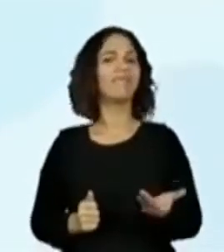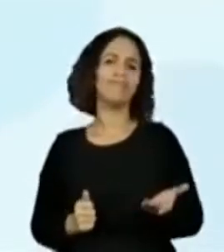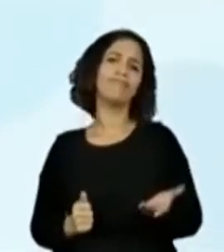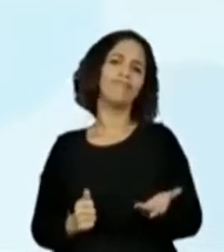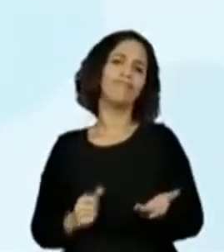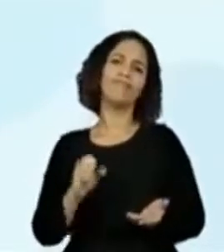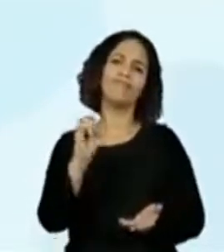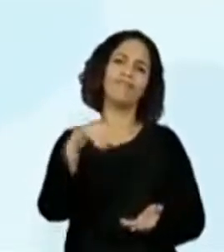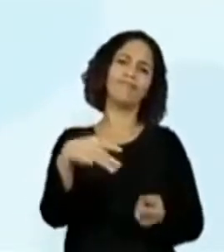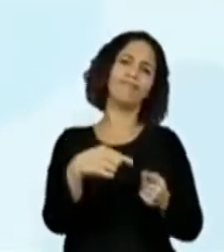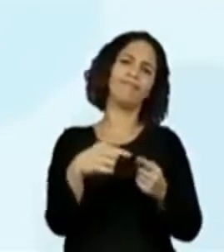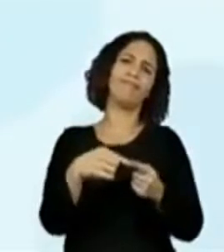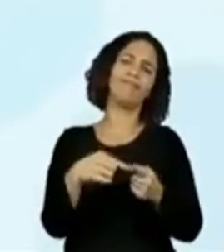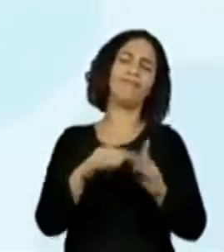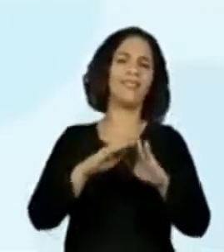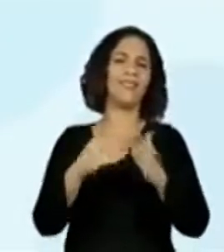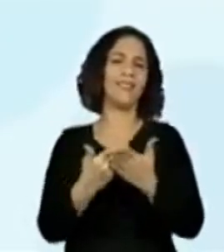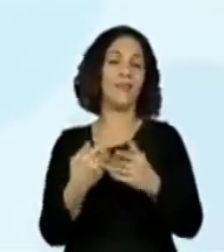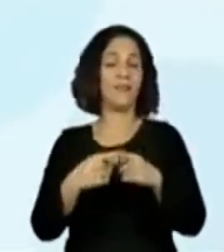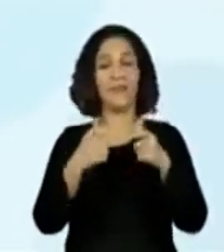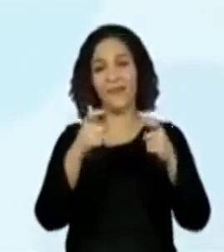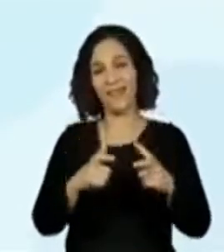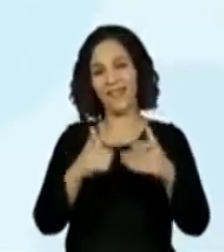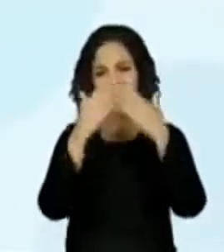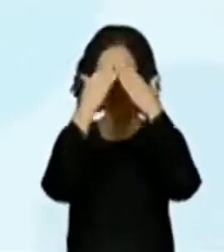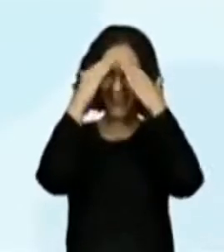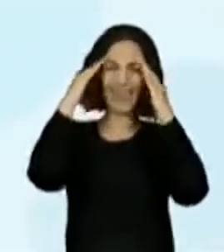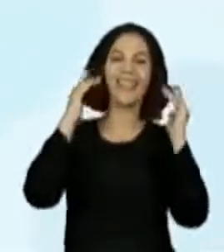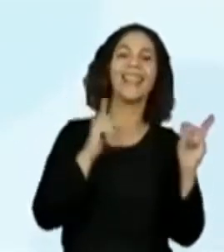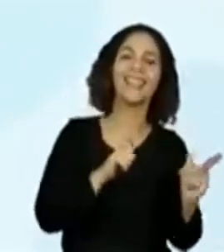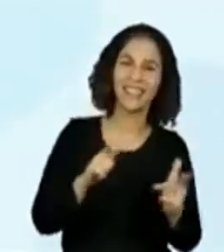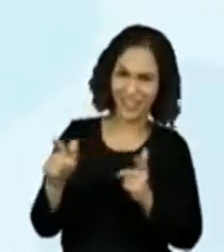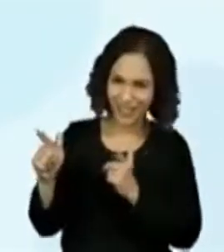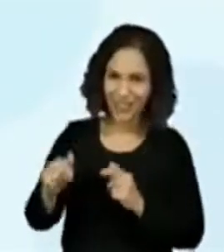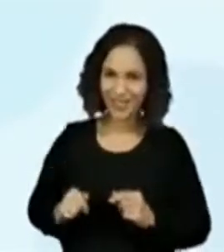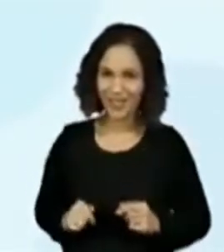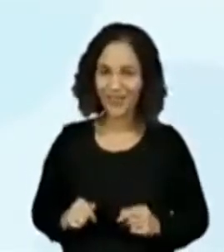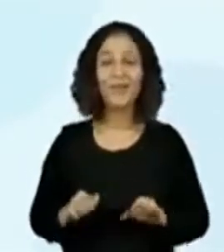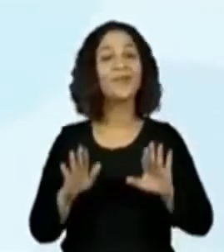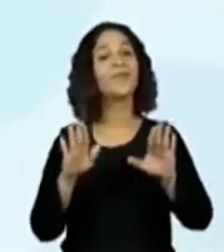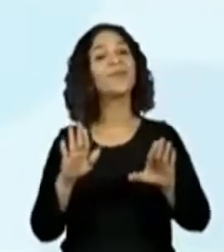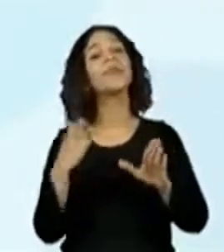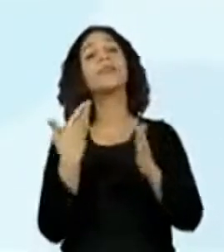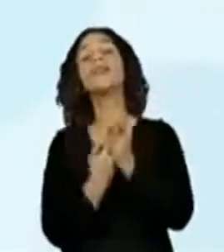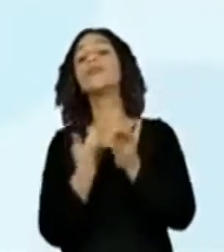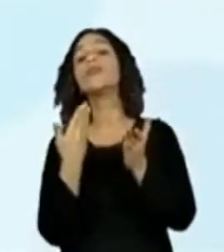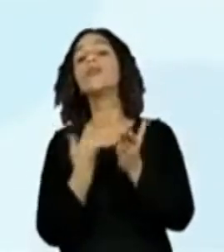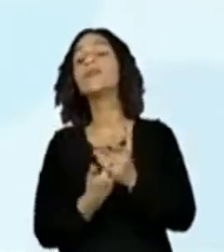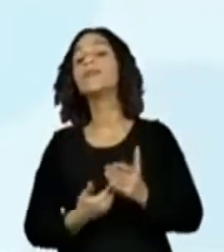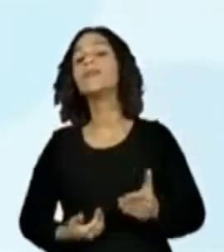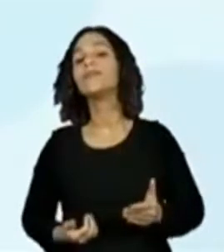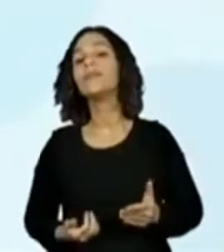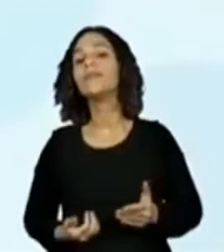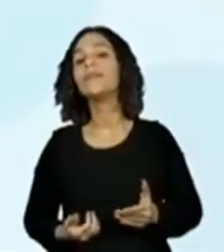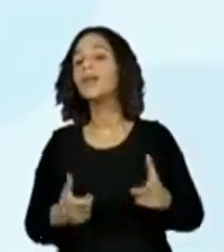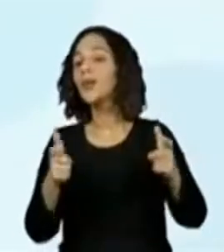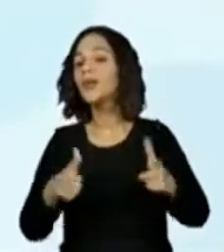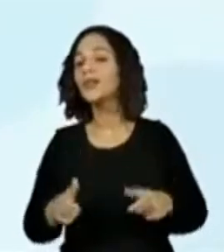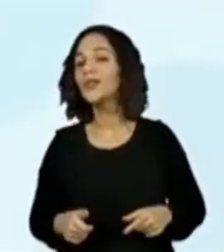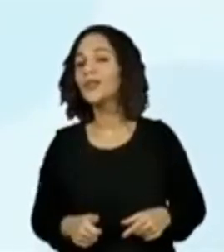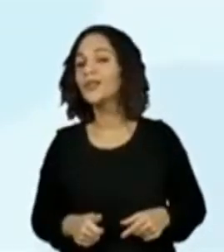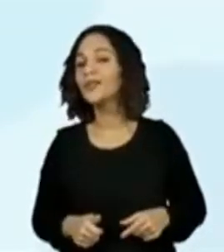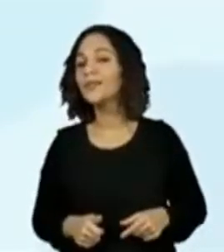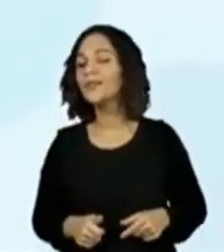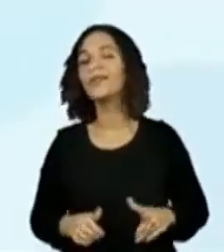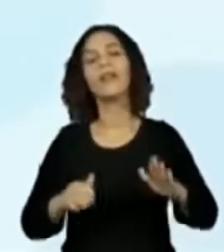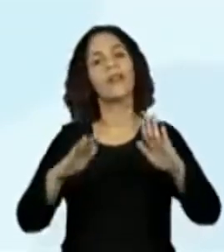escola. Porque a escola é um lugar muito divertido. E aqui, estudamos. Onde nós estudamos? Na